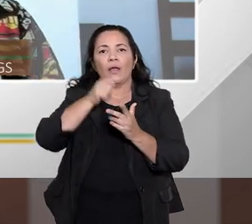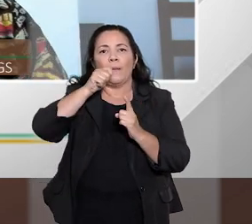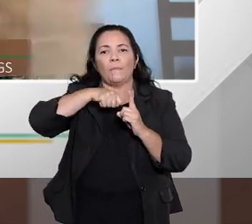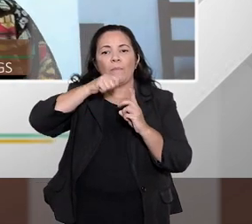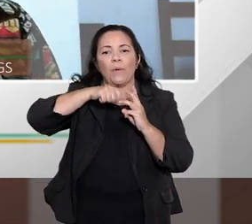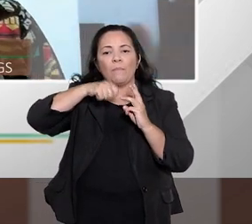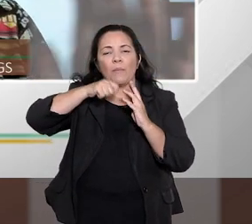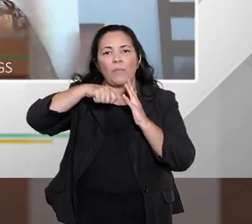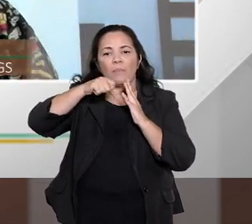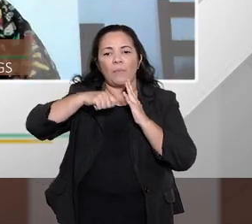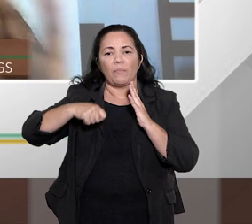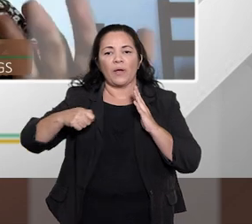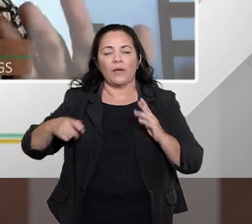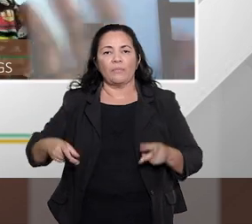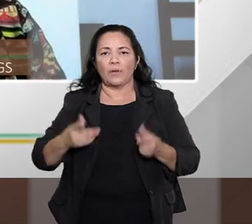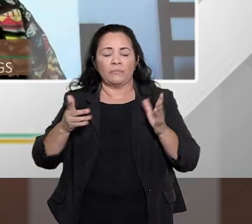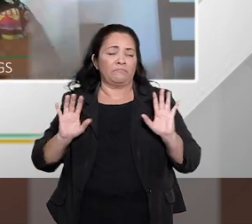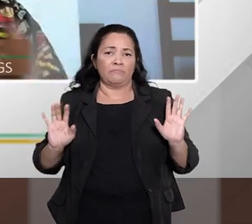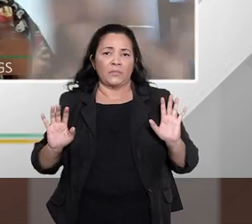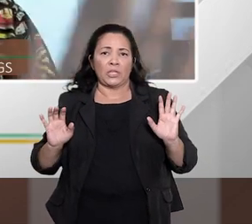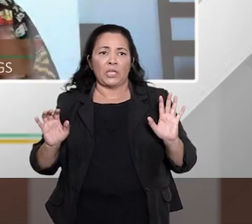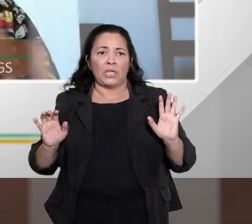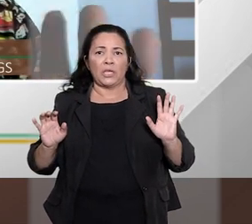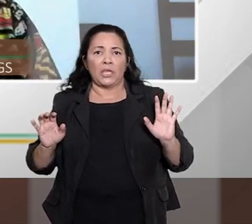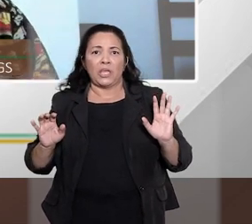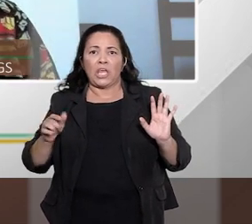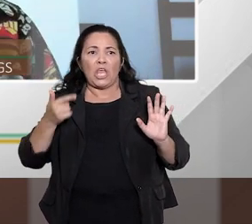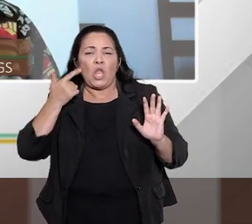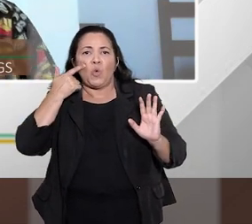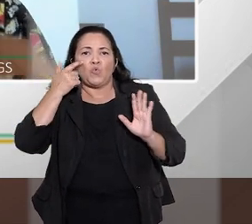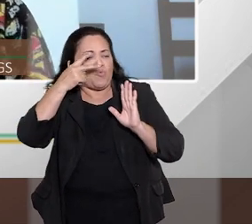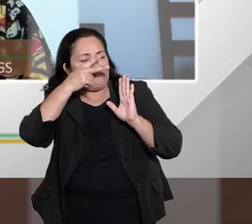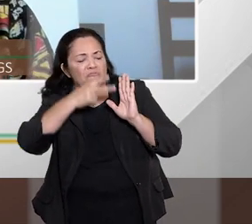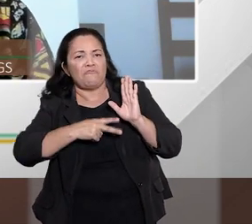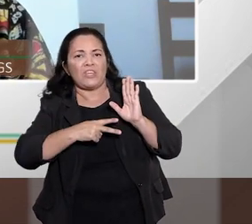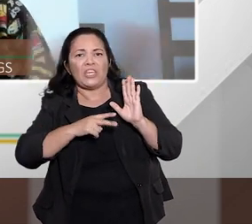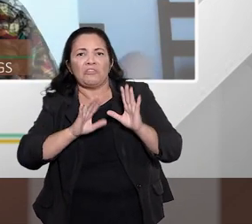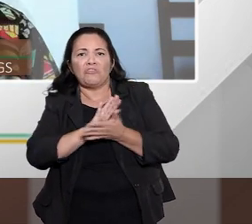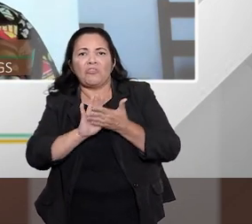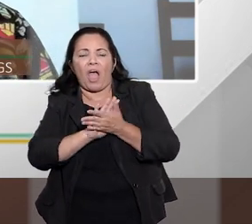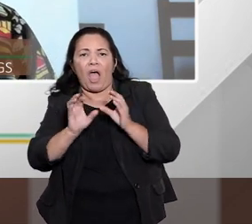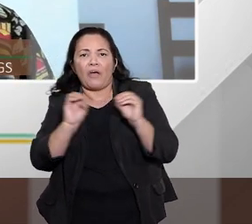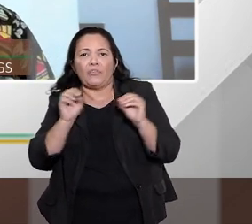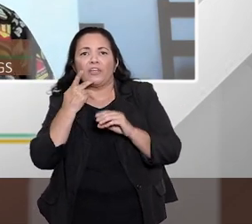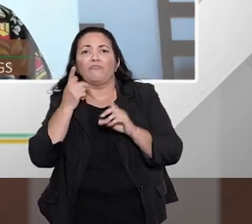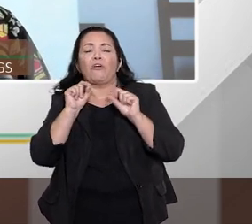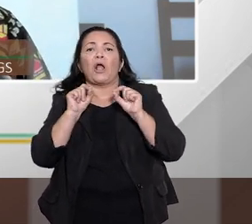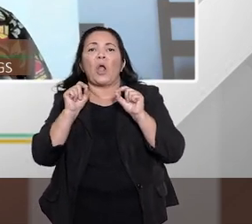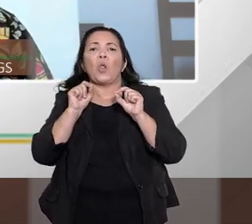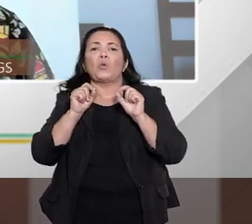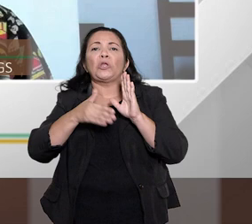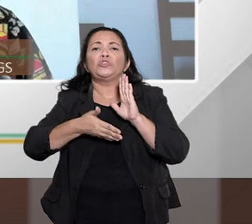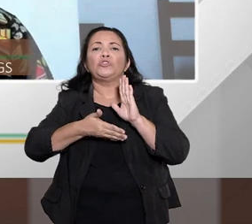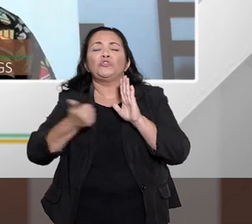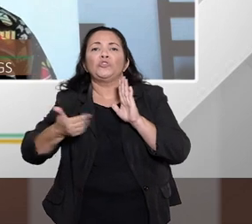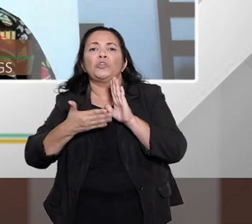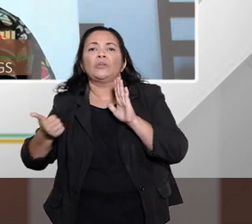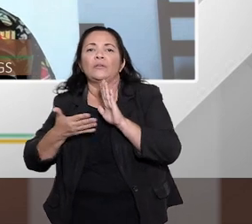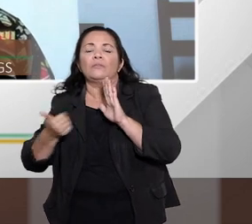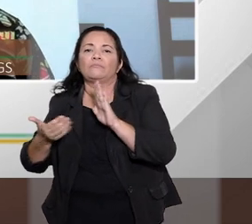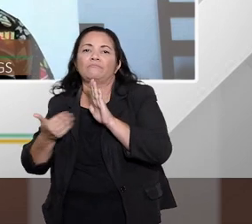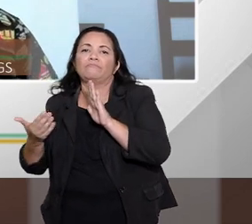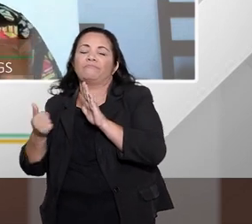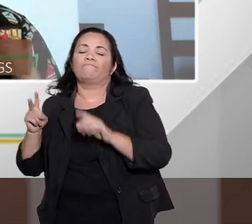estão incluídos e até agora não vi nenhuma discussão retirando os consignados do plano de pagamento então me parece que está sendo bem entendido